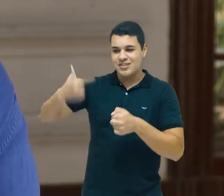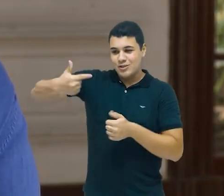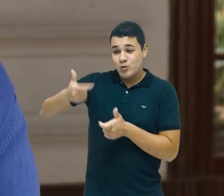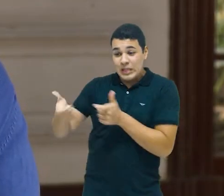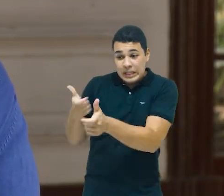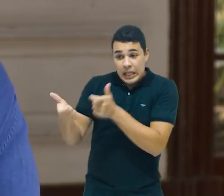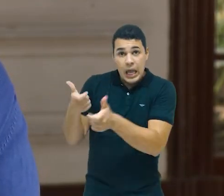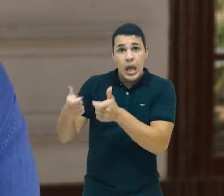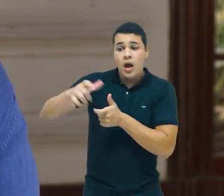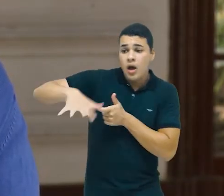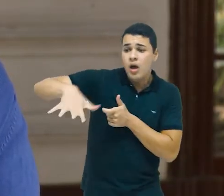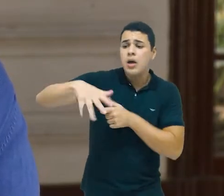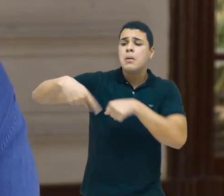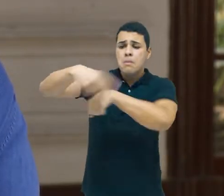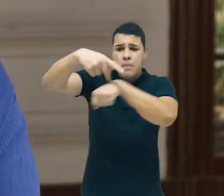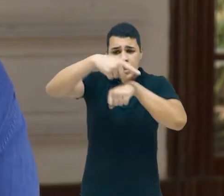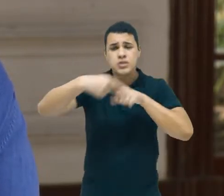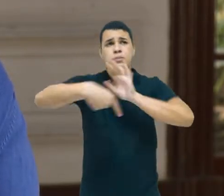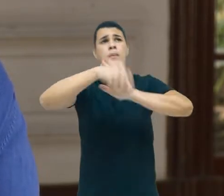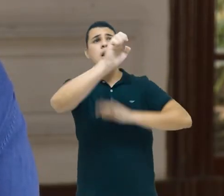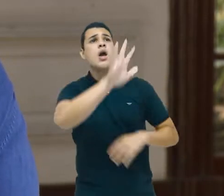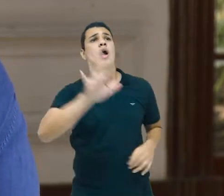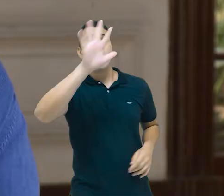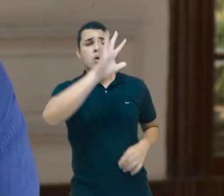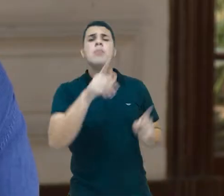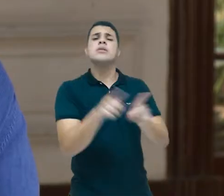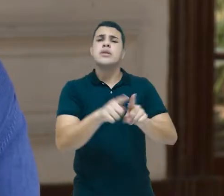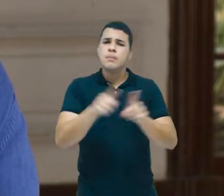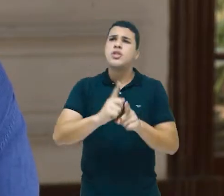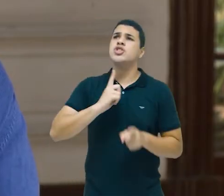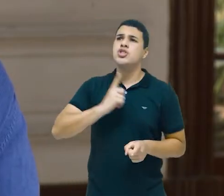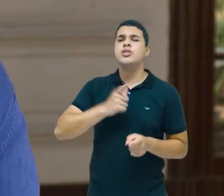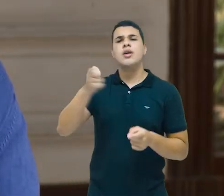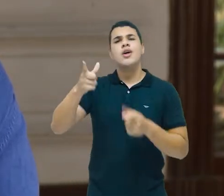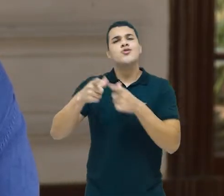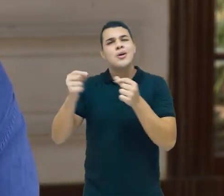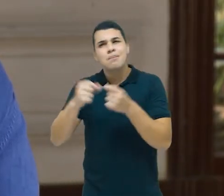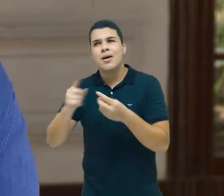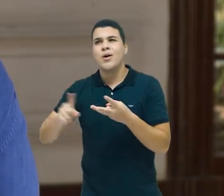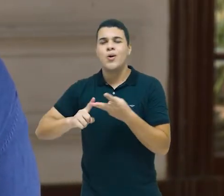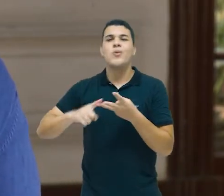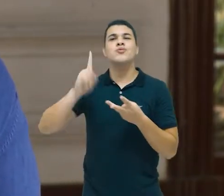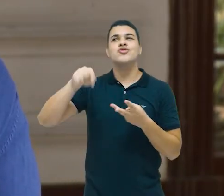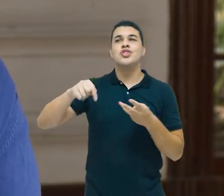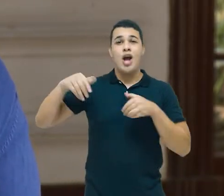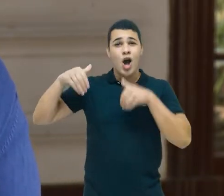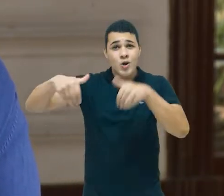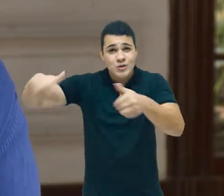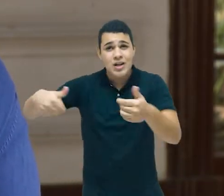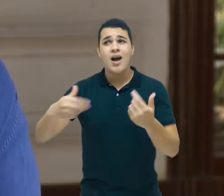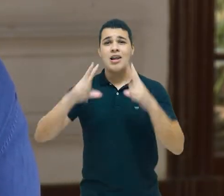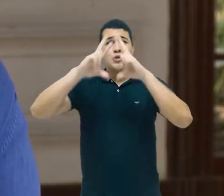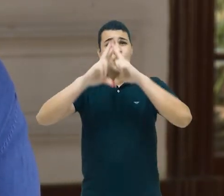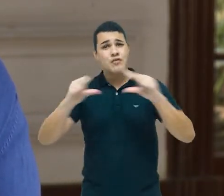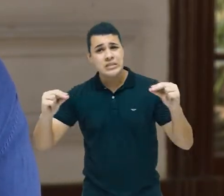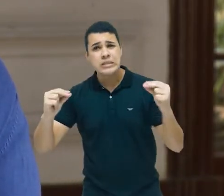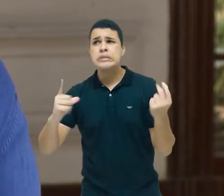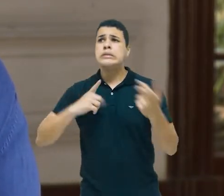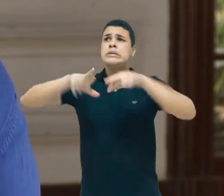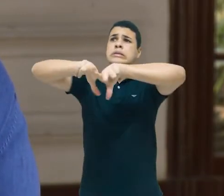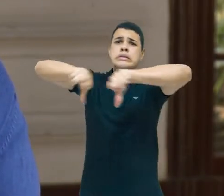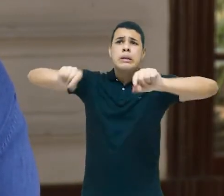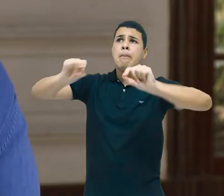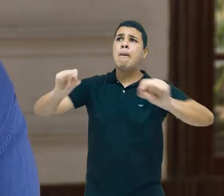guerra para esses países europeus, não só europeus, para o Japão, para a Austrália, para a Nova Zelândia, nesses